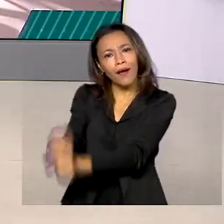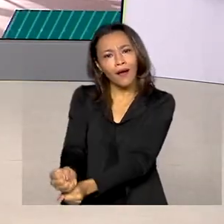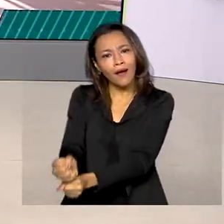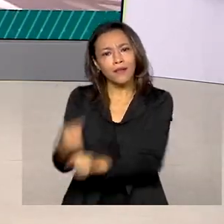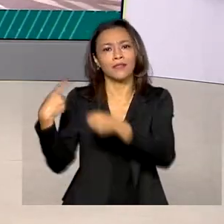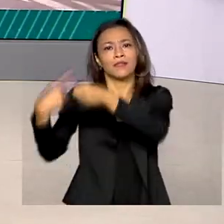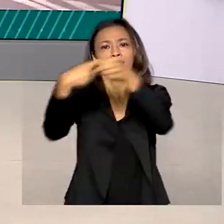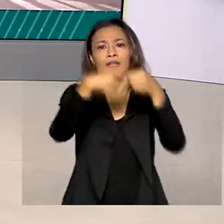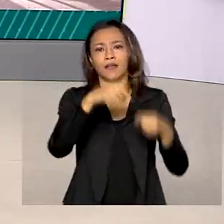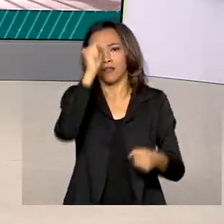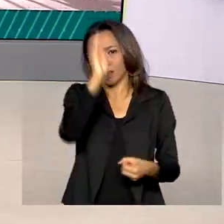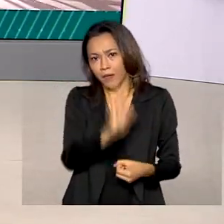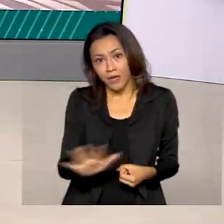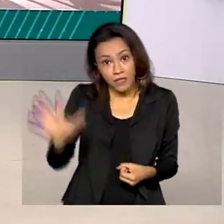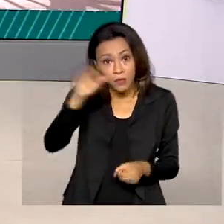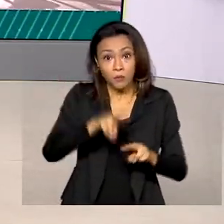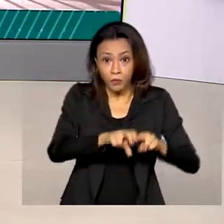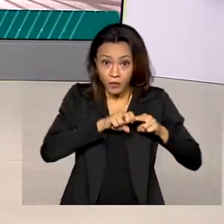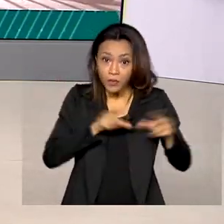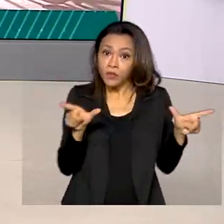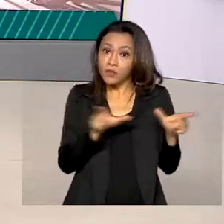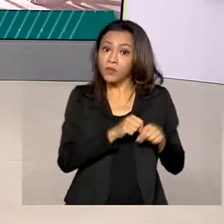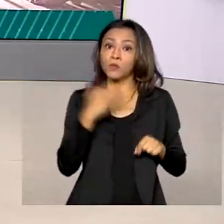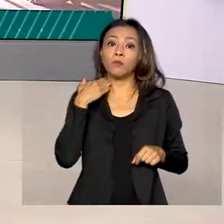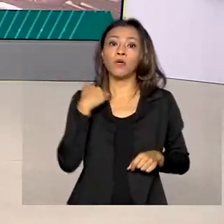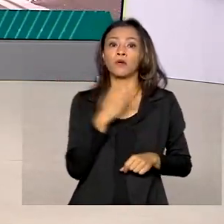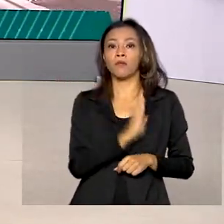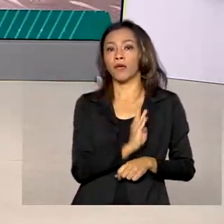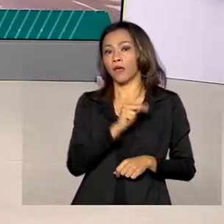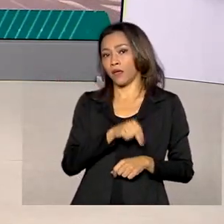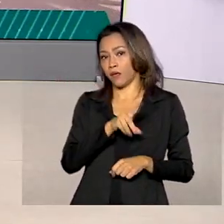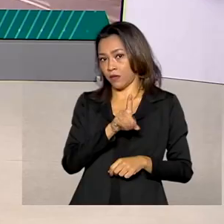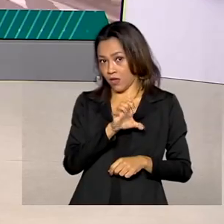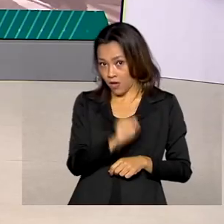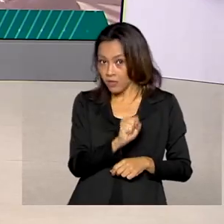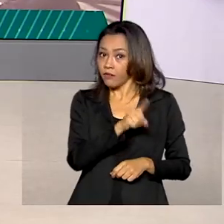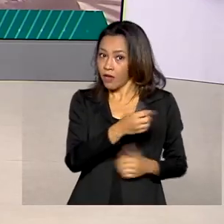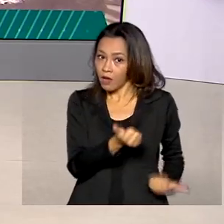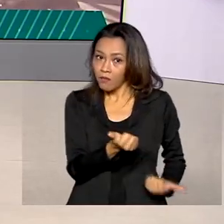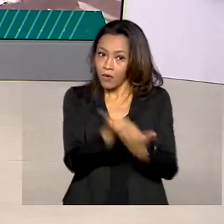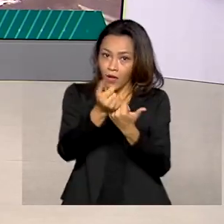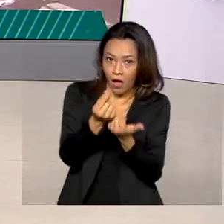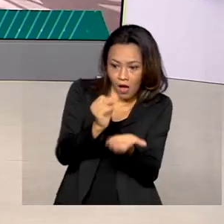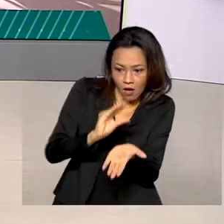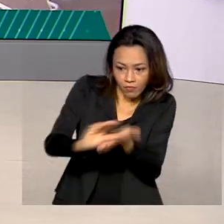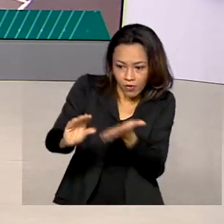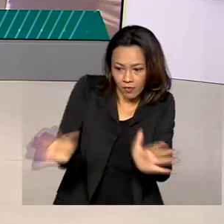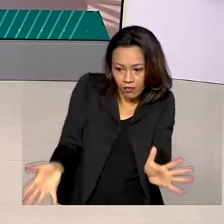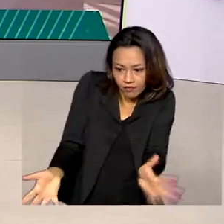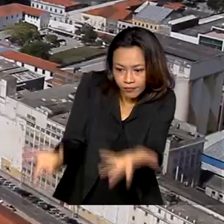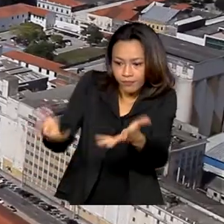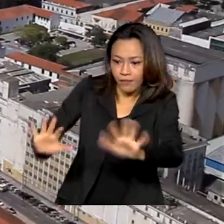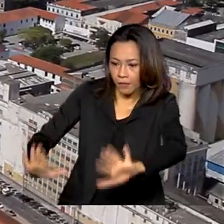brasileiras. Para isso, o BNDES vai apoiar projetos de revitalização de centros históricos.